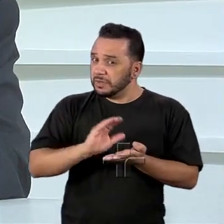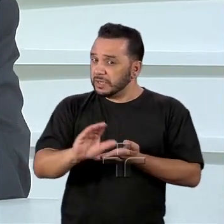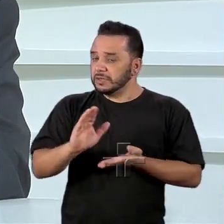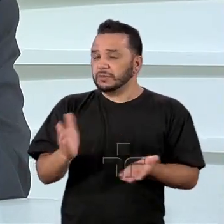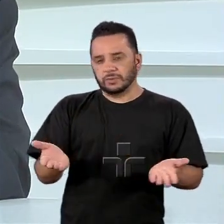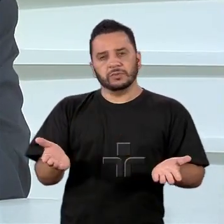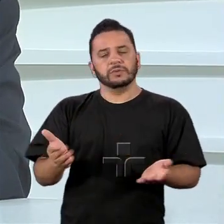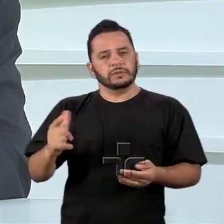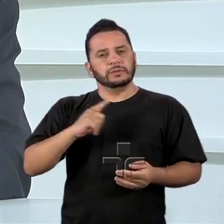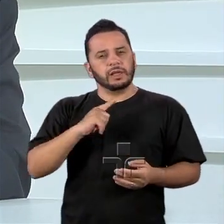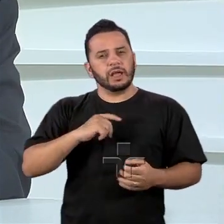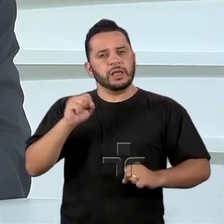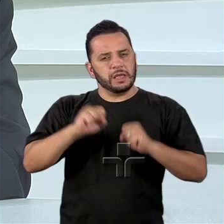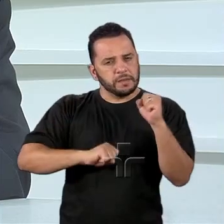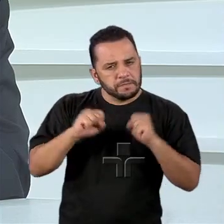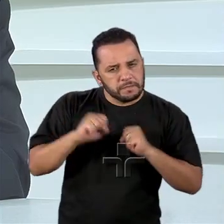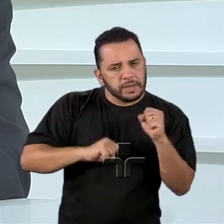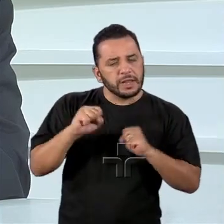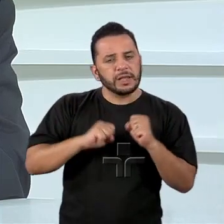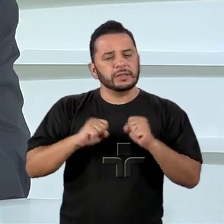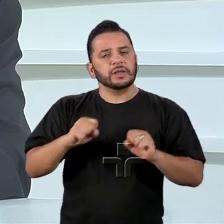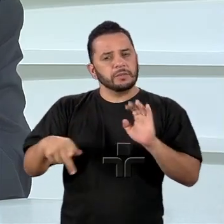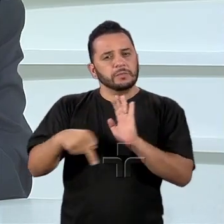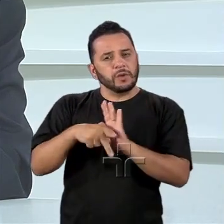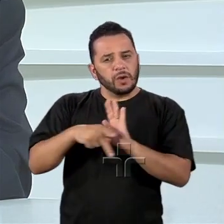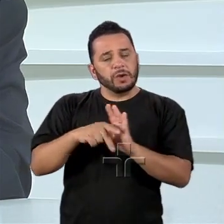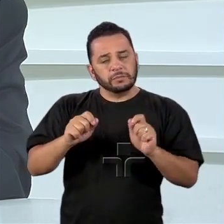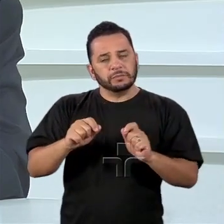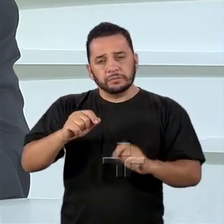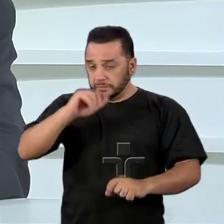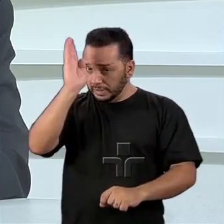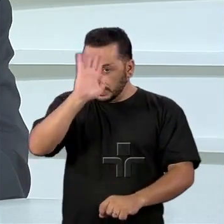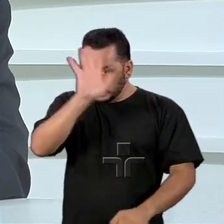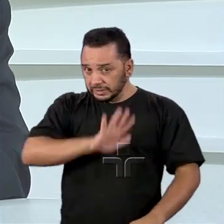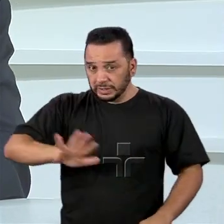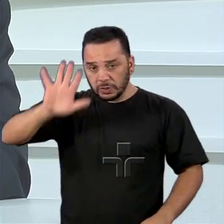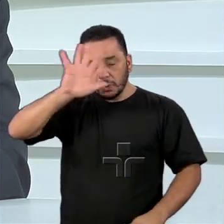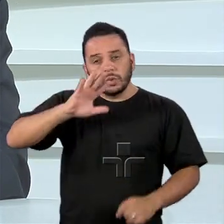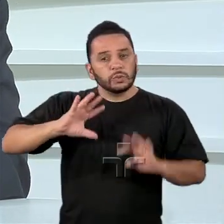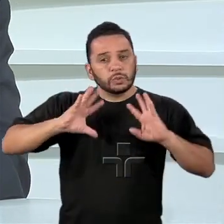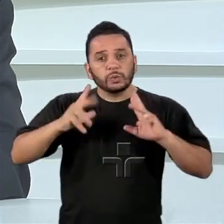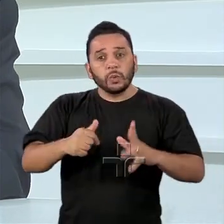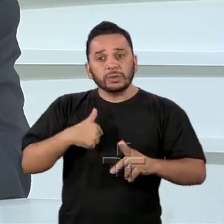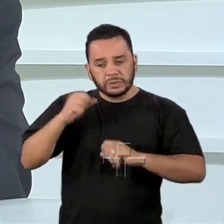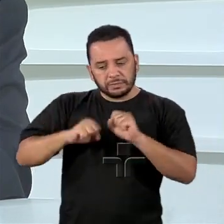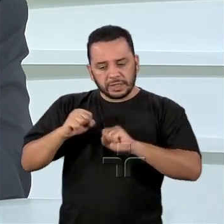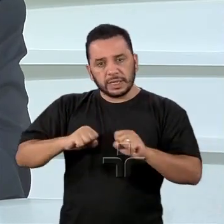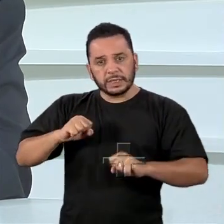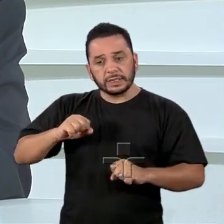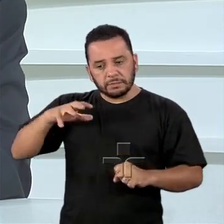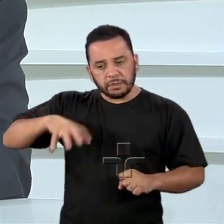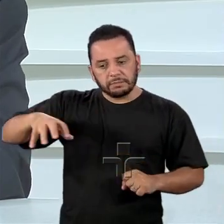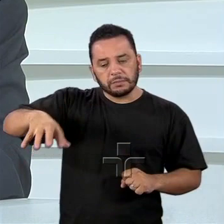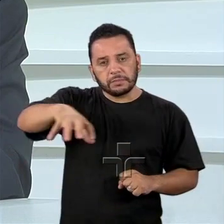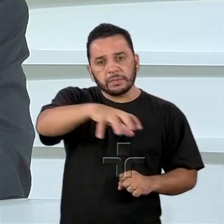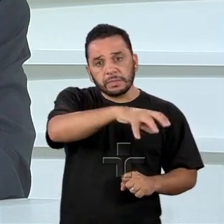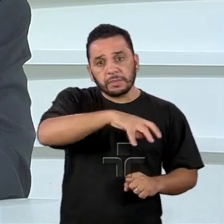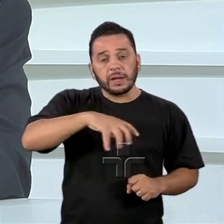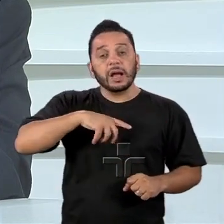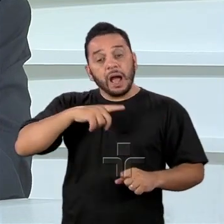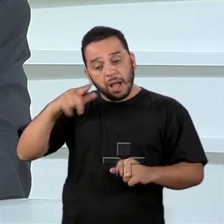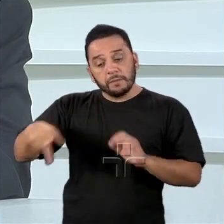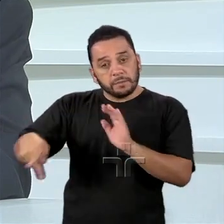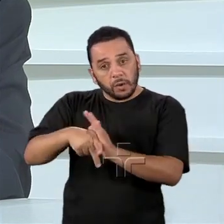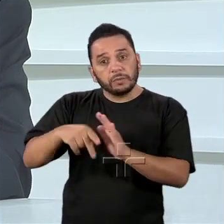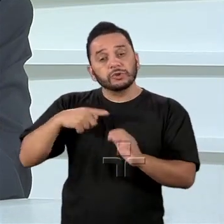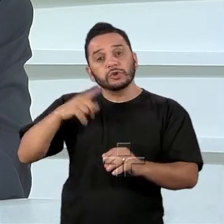das empresas multinacionais no Brasil. Praticamente todos os setores de ponta são internacionalizados no Brasil, ou seja,